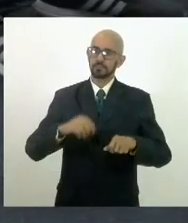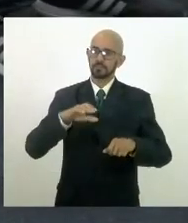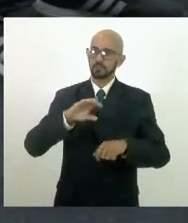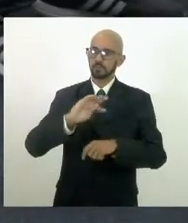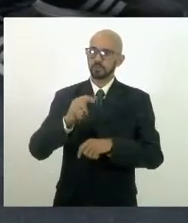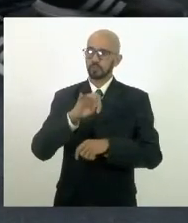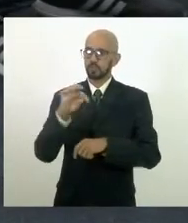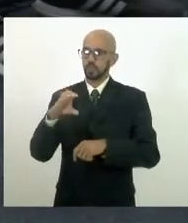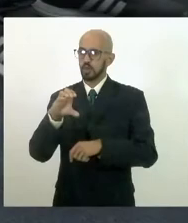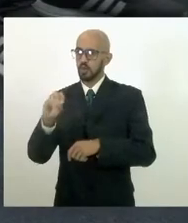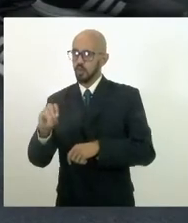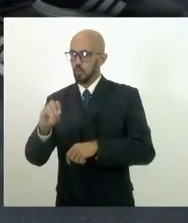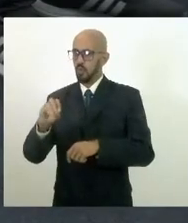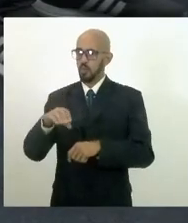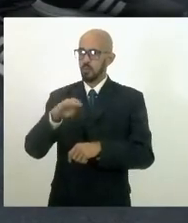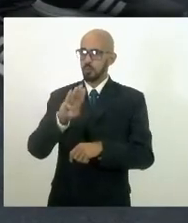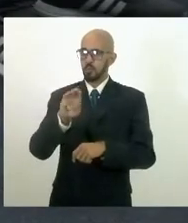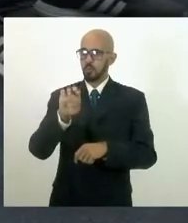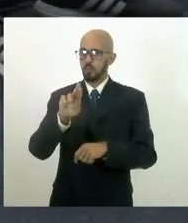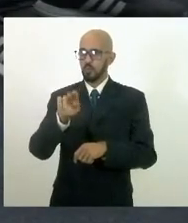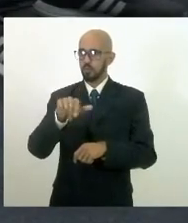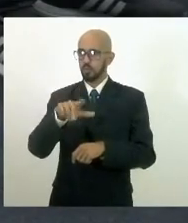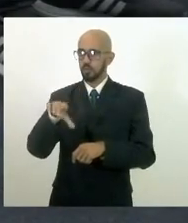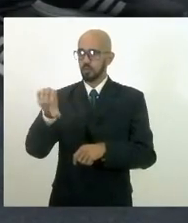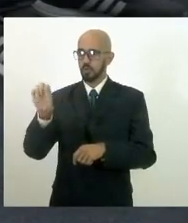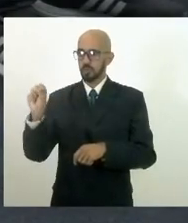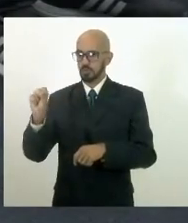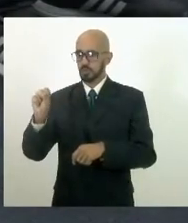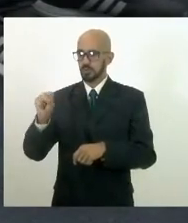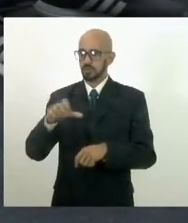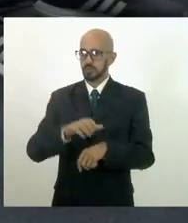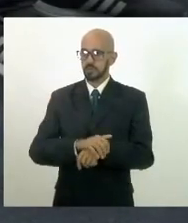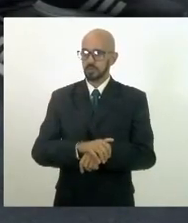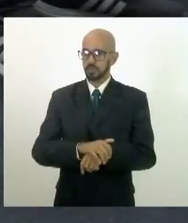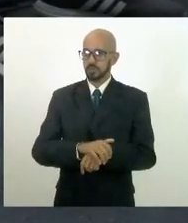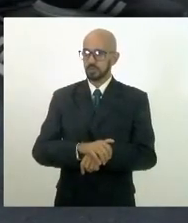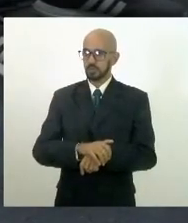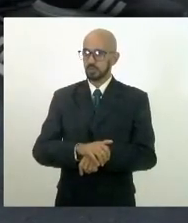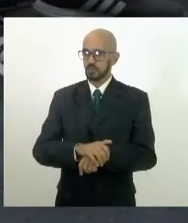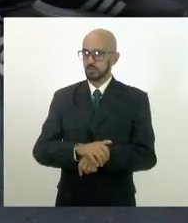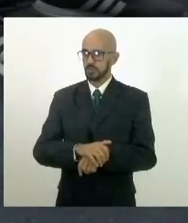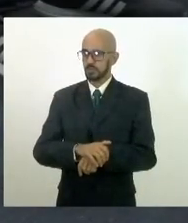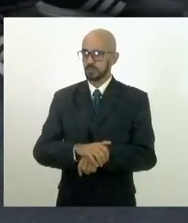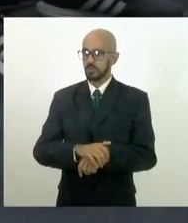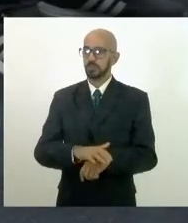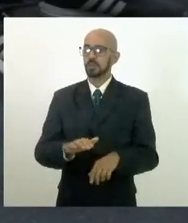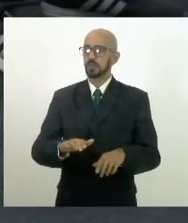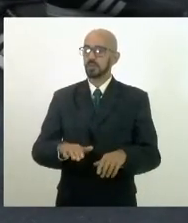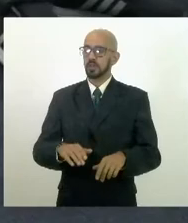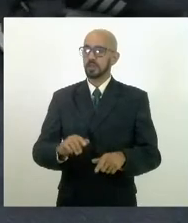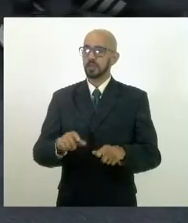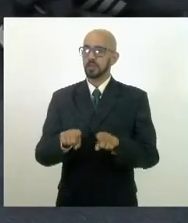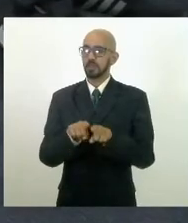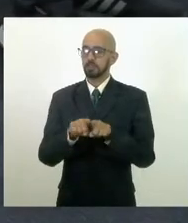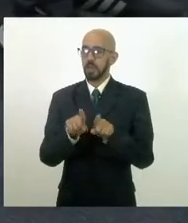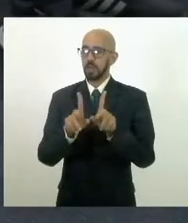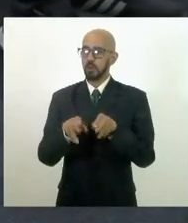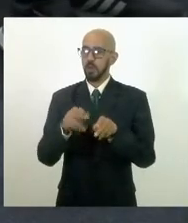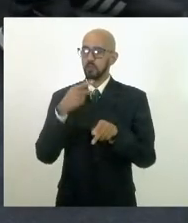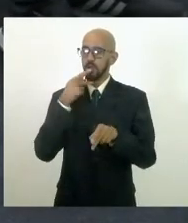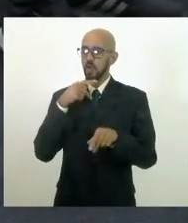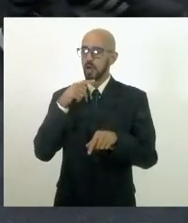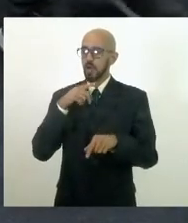Bulhões, que não está aqui mais com a gente, mas que faz parte, realmente, como falou a deputada Marta